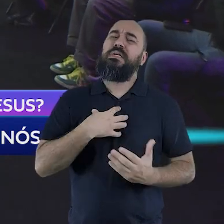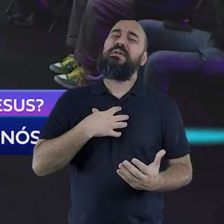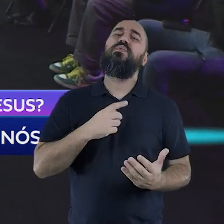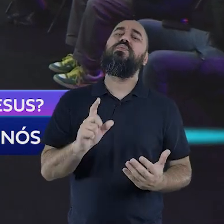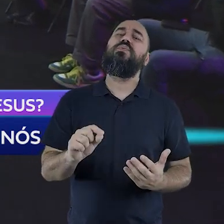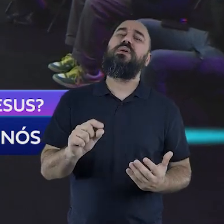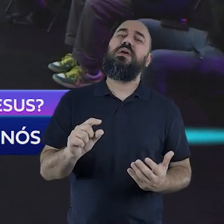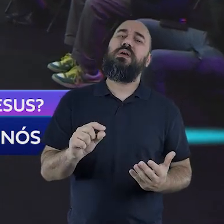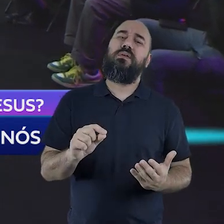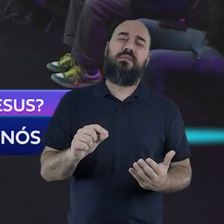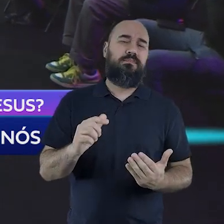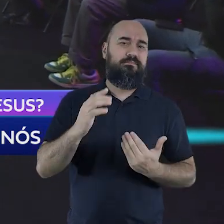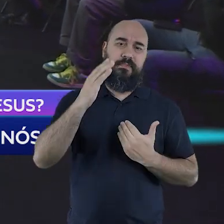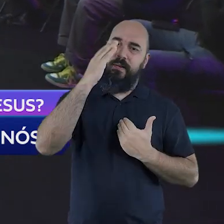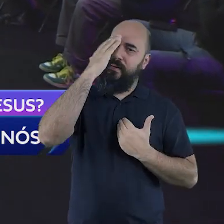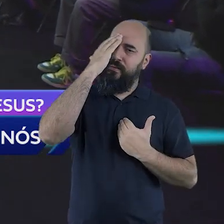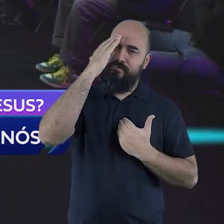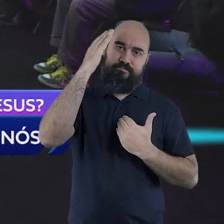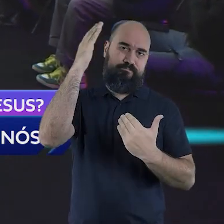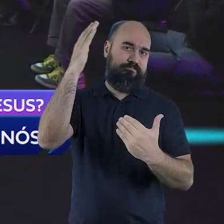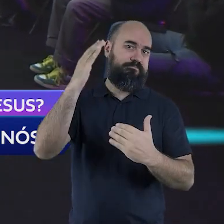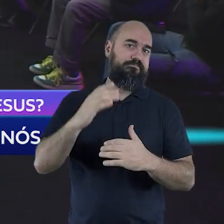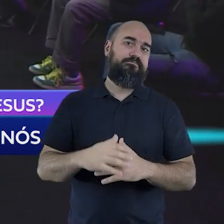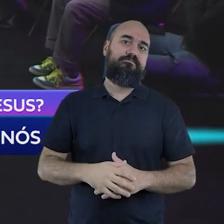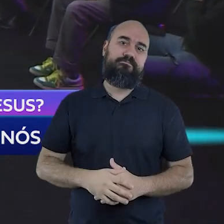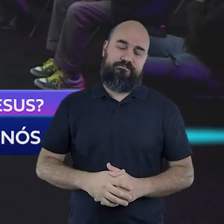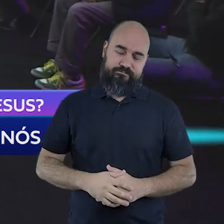coração é o sentimento de gratidão.